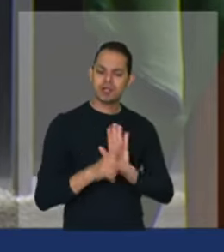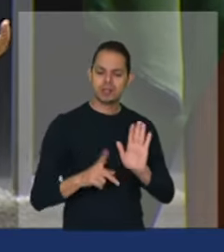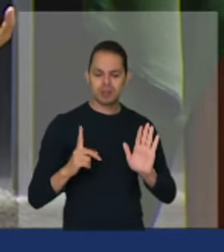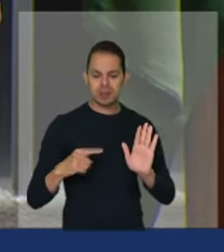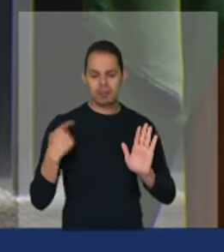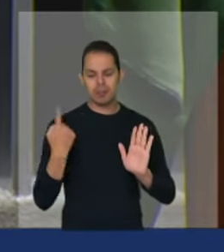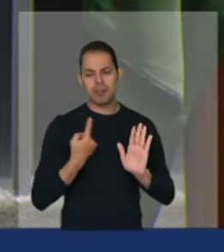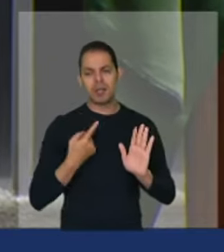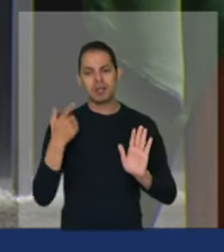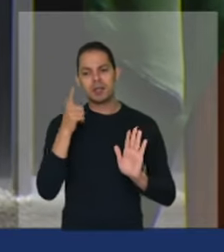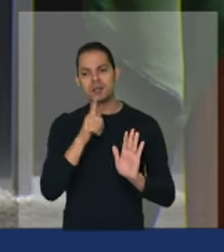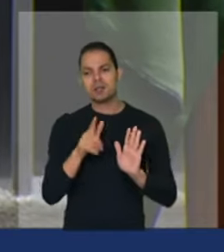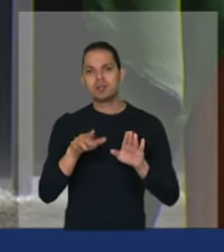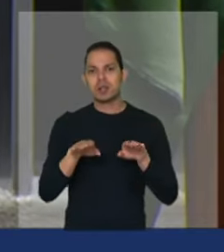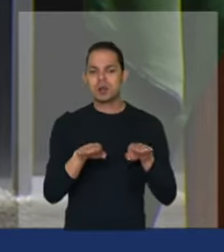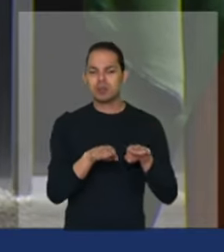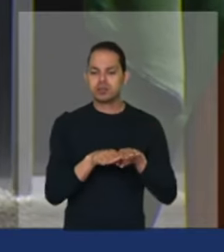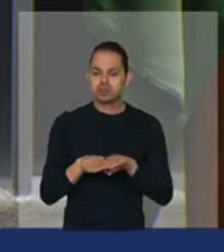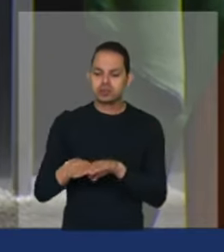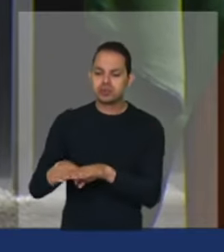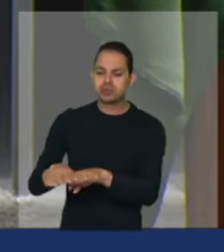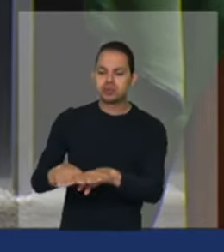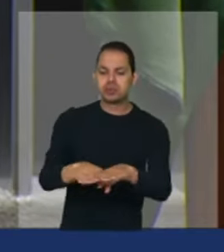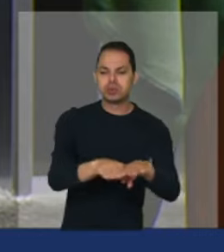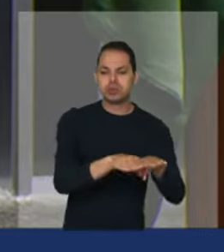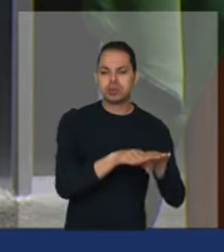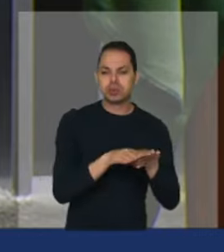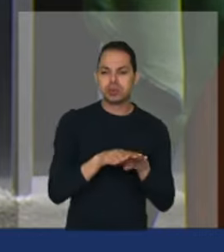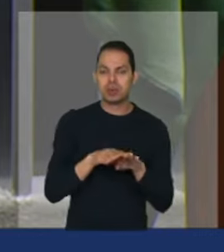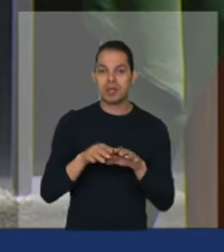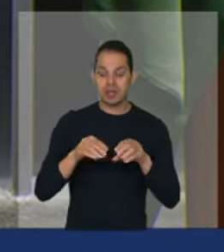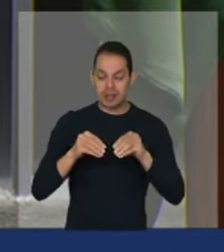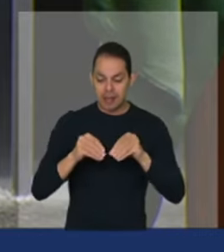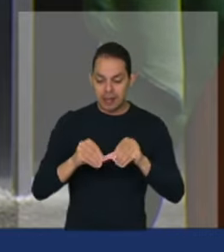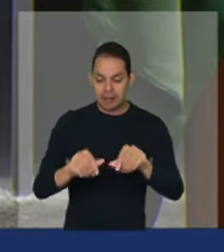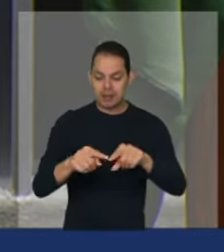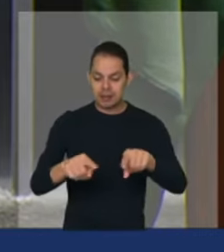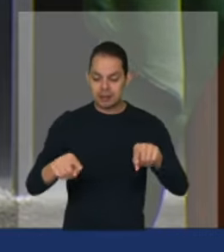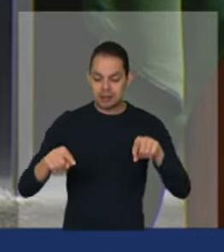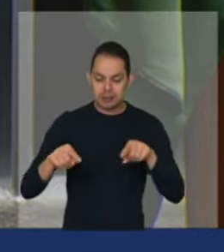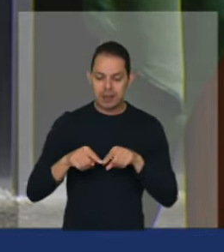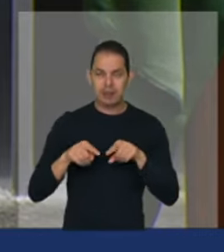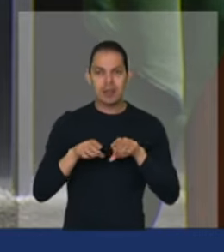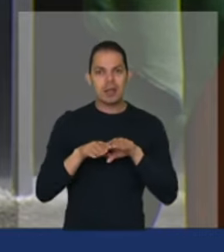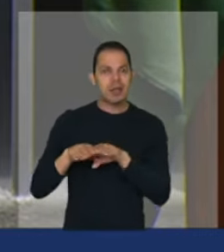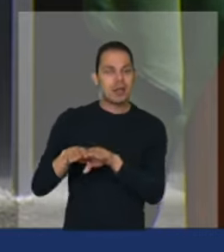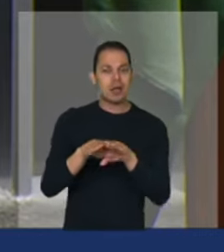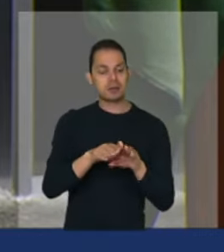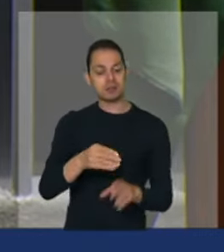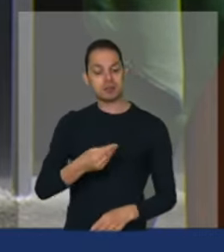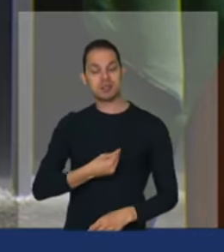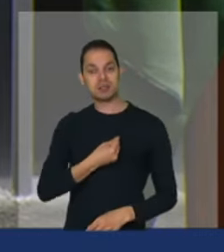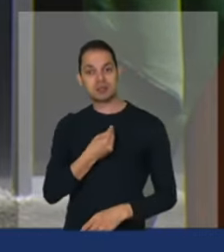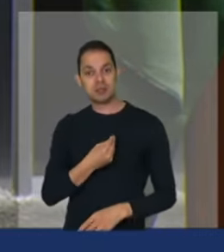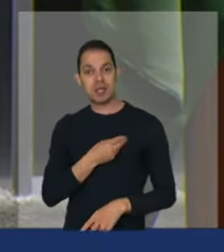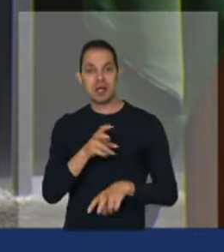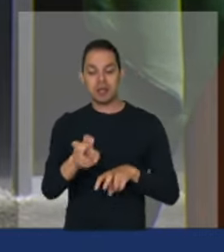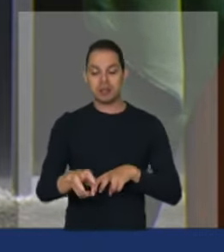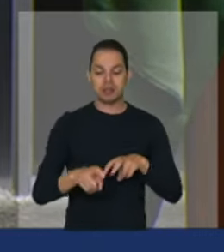democratização a democratização da terra a democratização da vida agricultura familiar